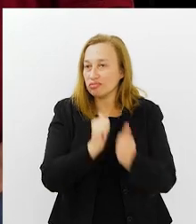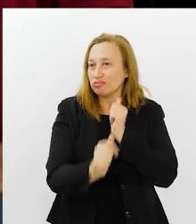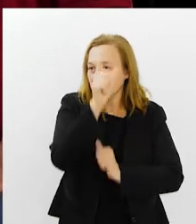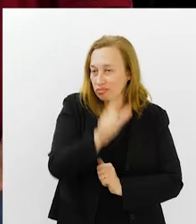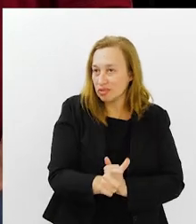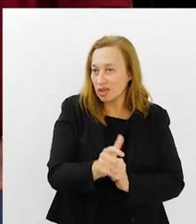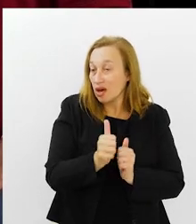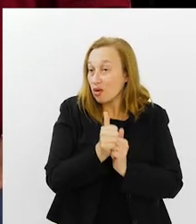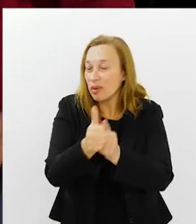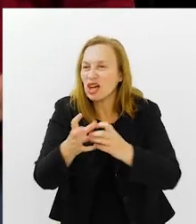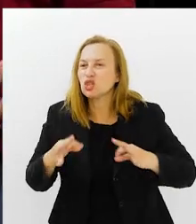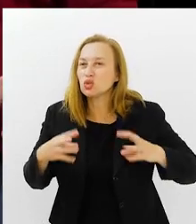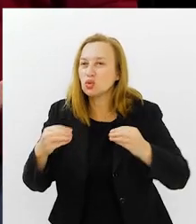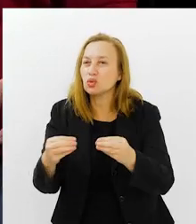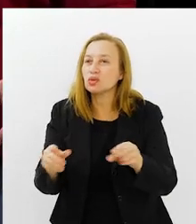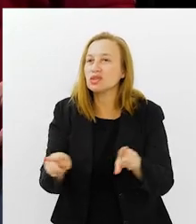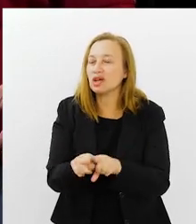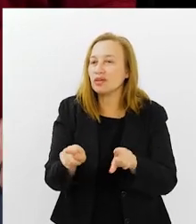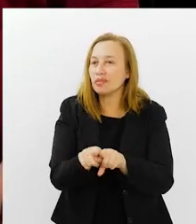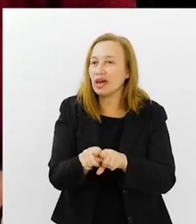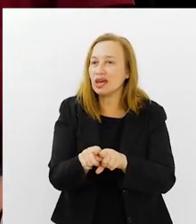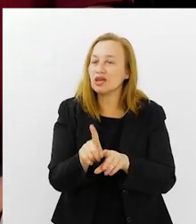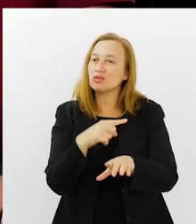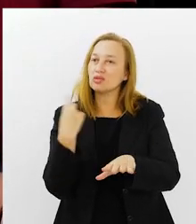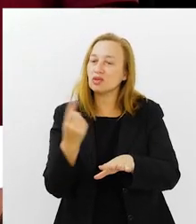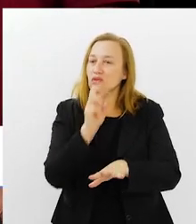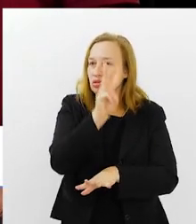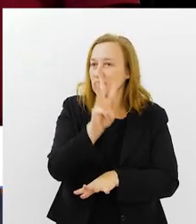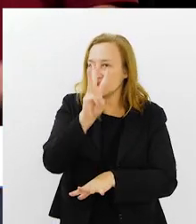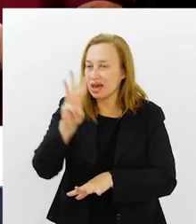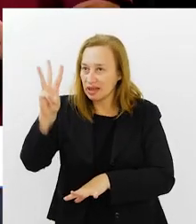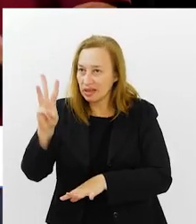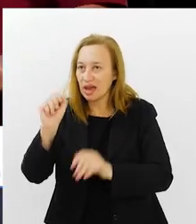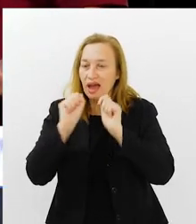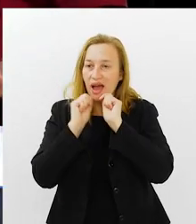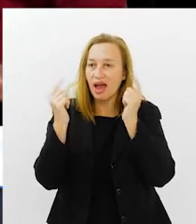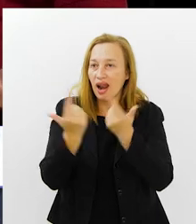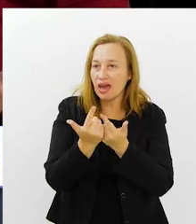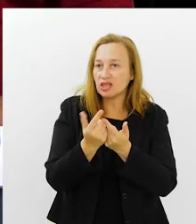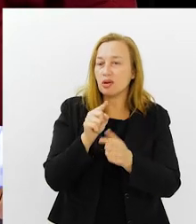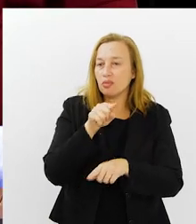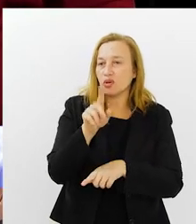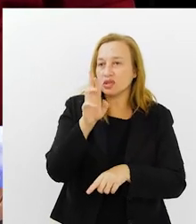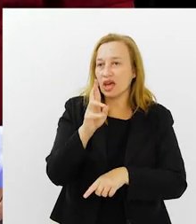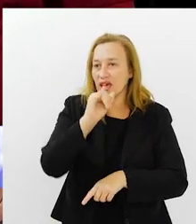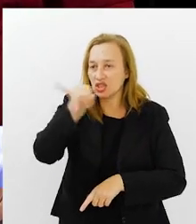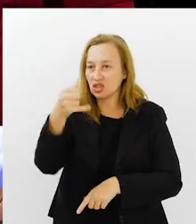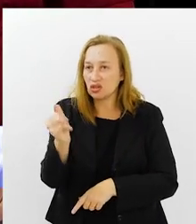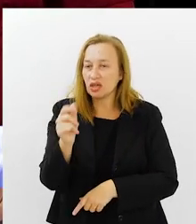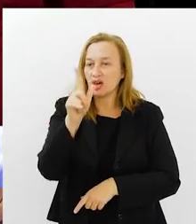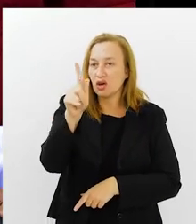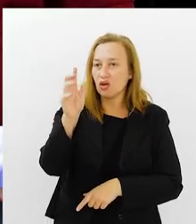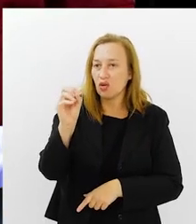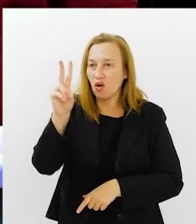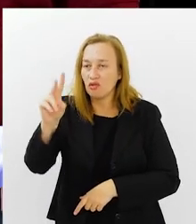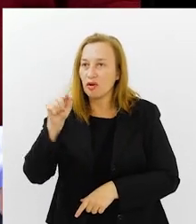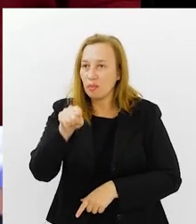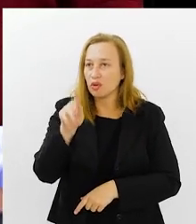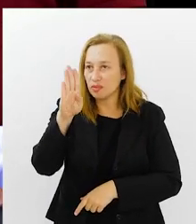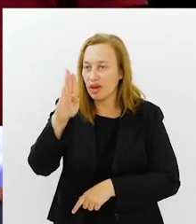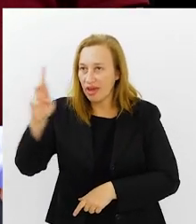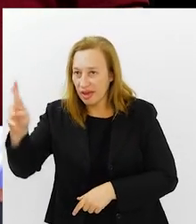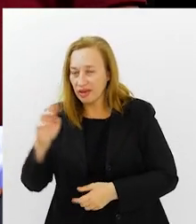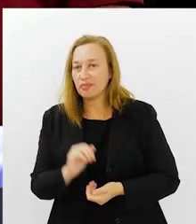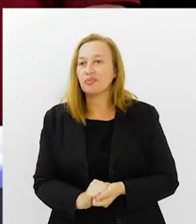do tema seleção brasileira. E você pode acompanhar tudo através também do nosso site, www.alerge